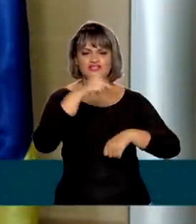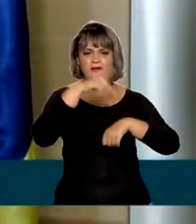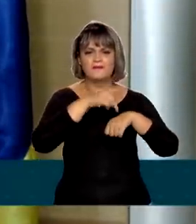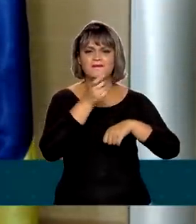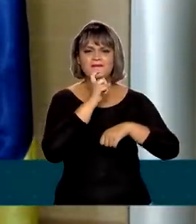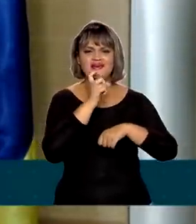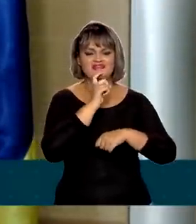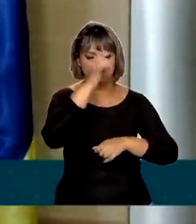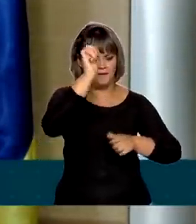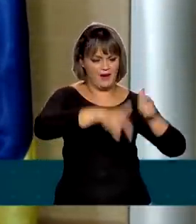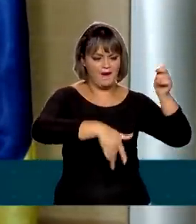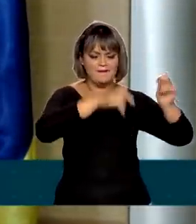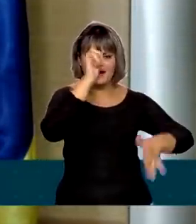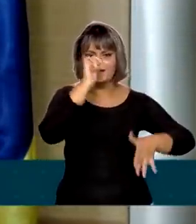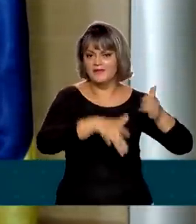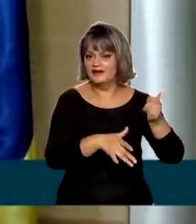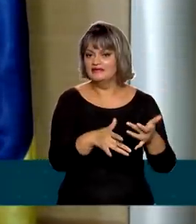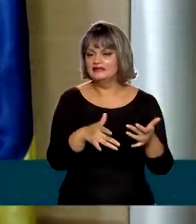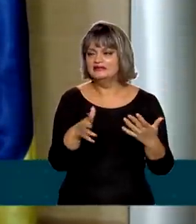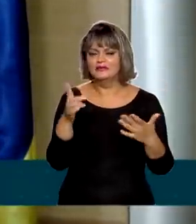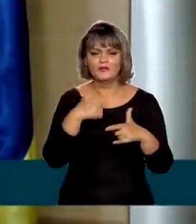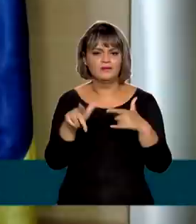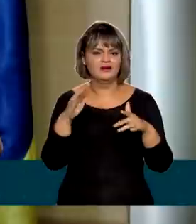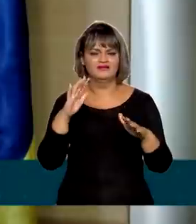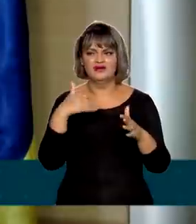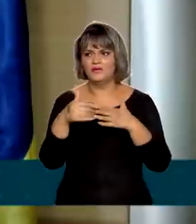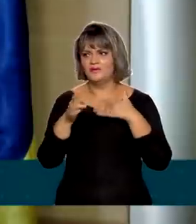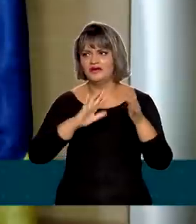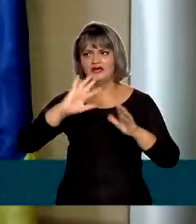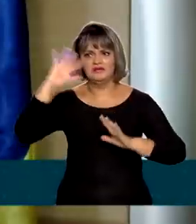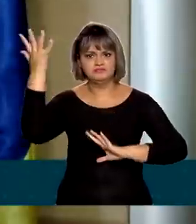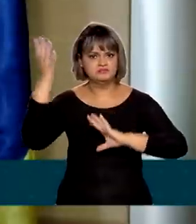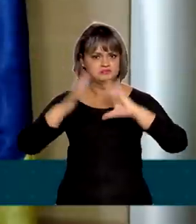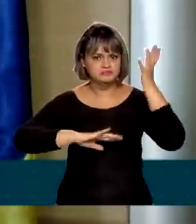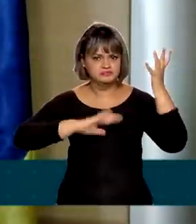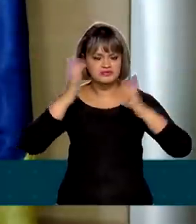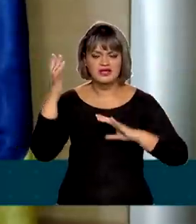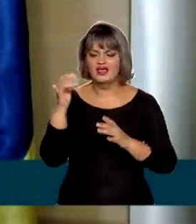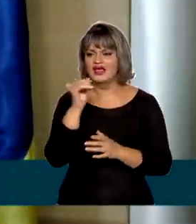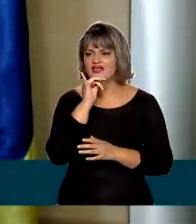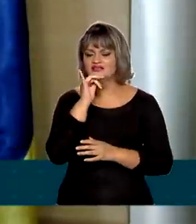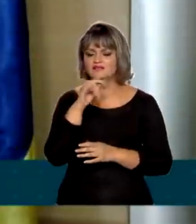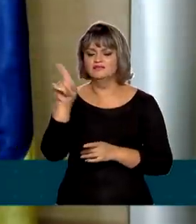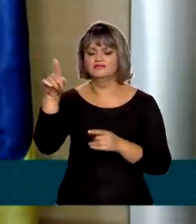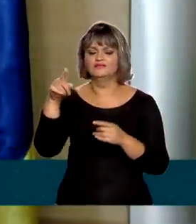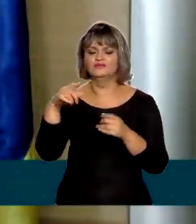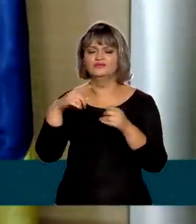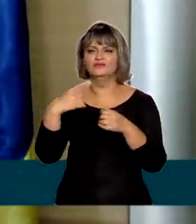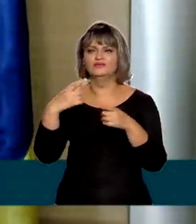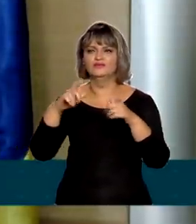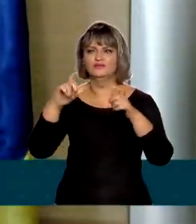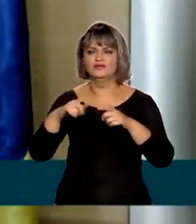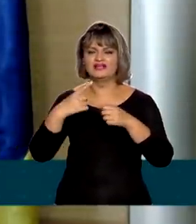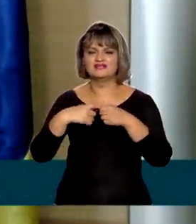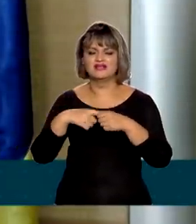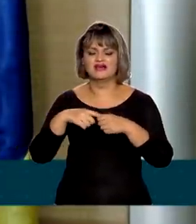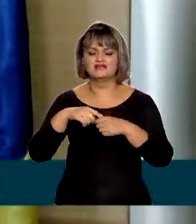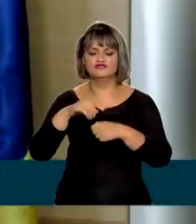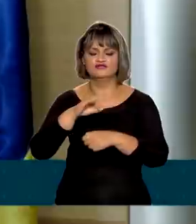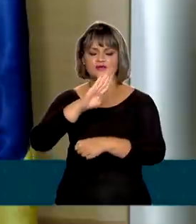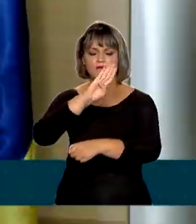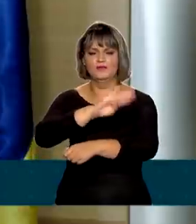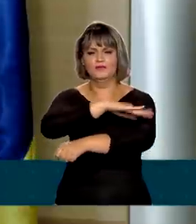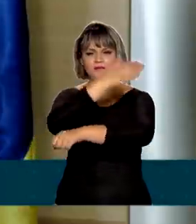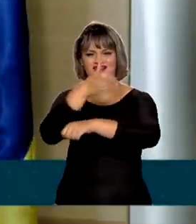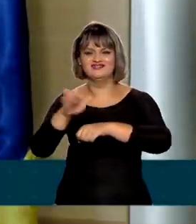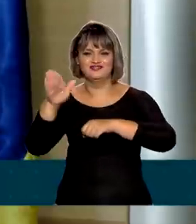Então, qualquer problema ligado à questão de clima ou biológico, que foi o caso, por exemplo, de Brumadinho, a Defesa Civil está à disposição